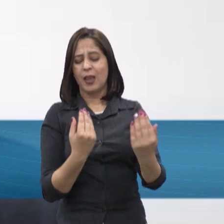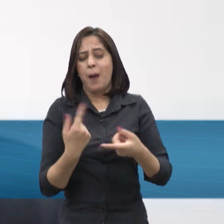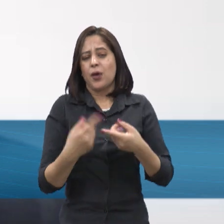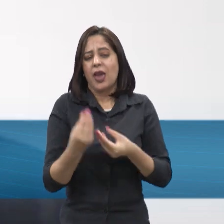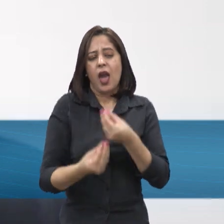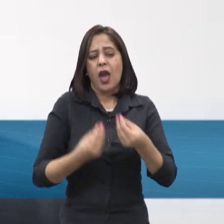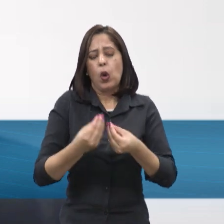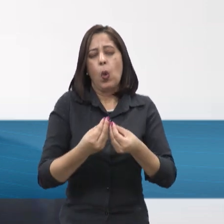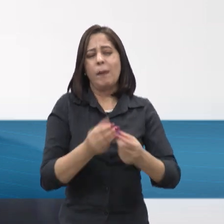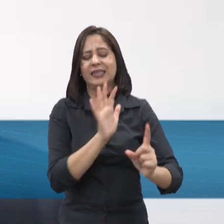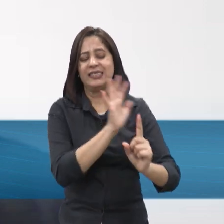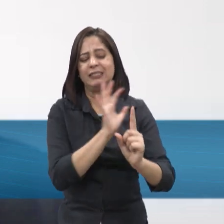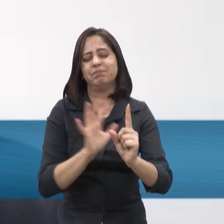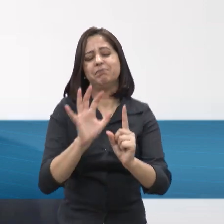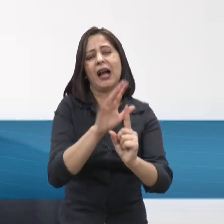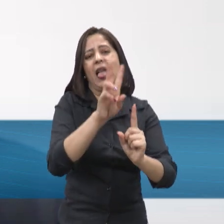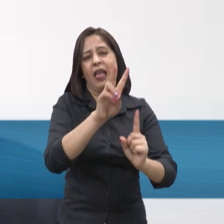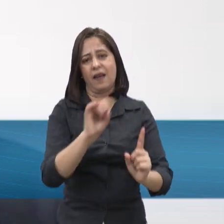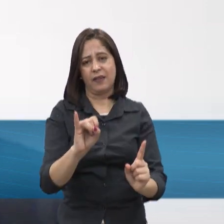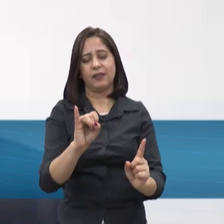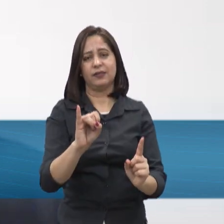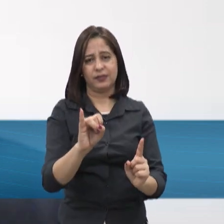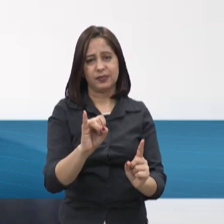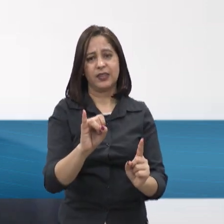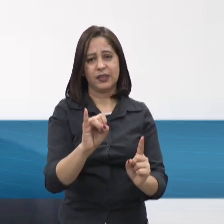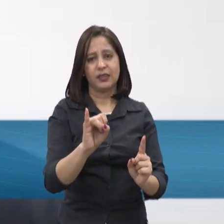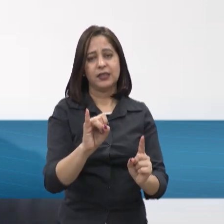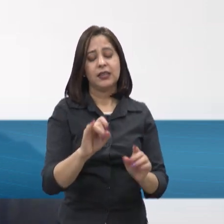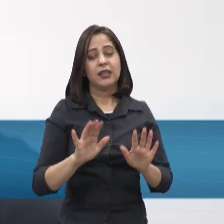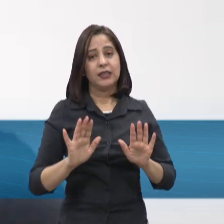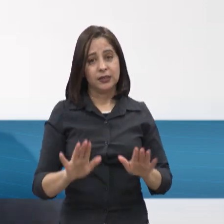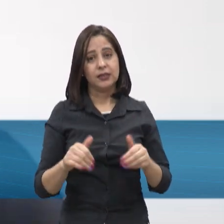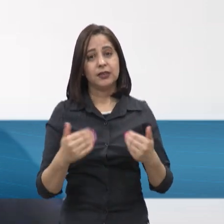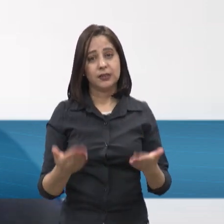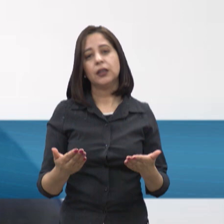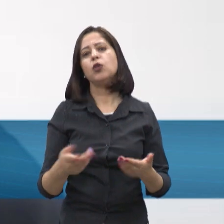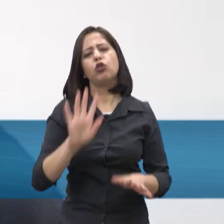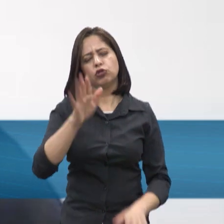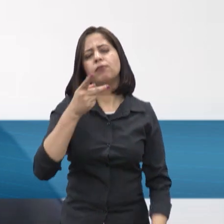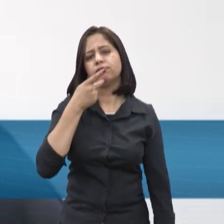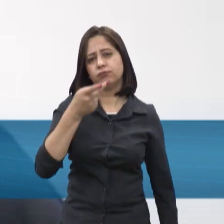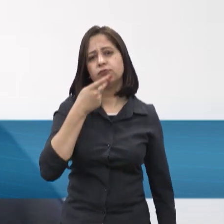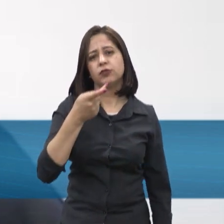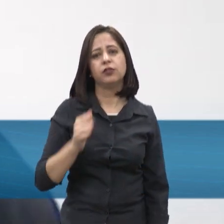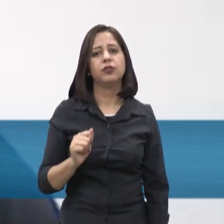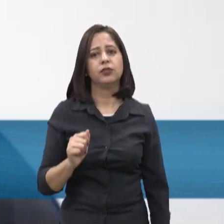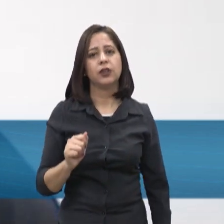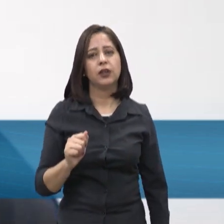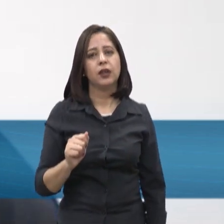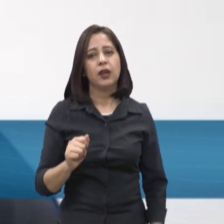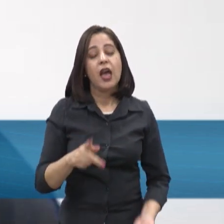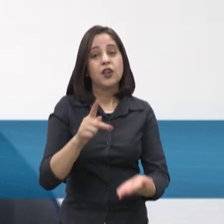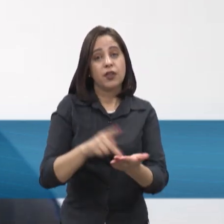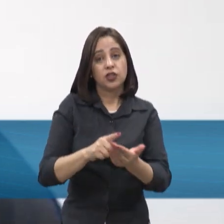como os efeitos dessas fontes de energia alternativas, até falei aqui da termoelétrica, mas na verdade estou falando das usinas